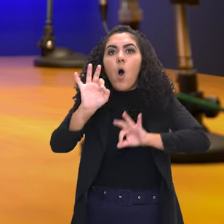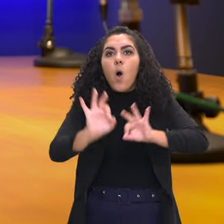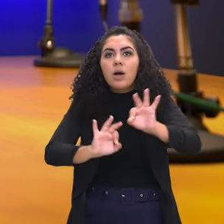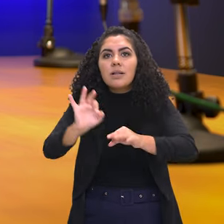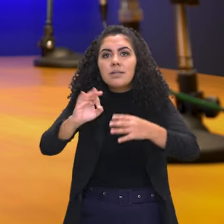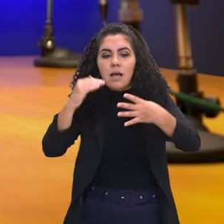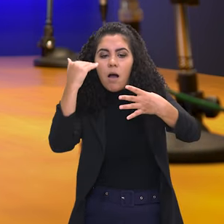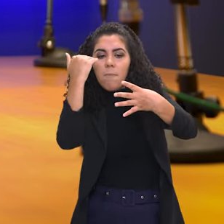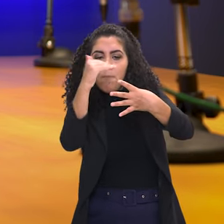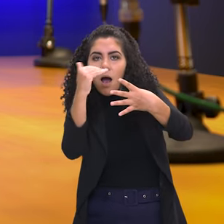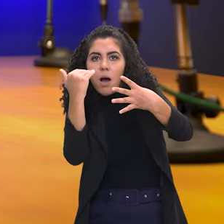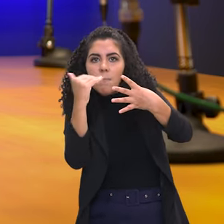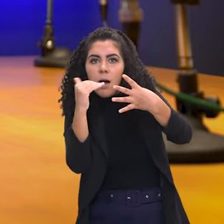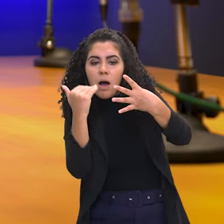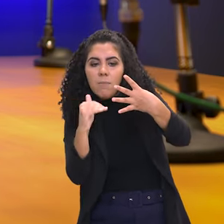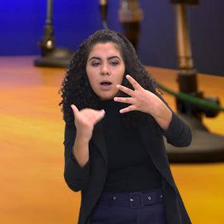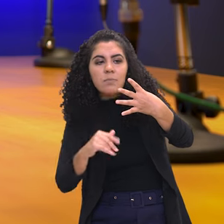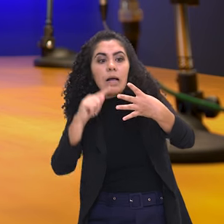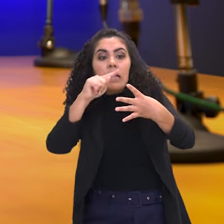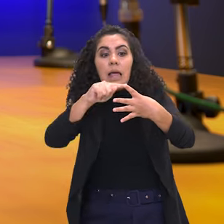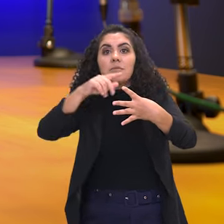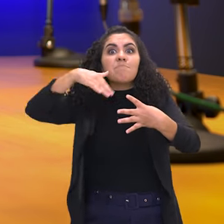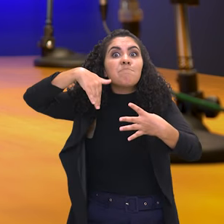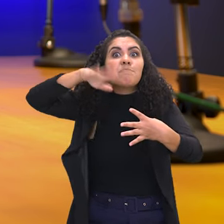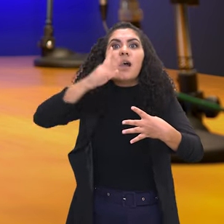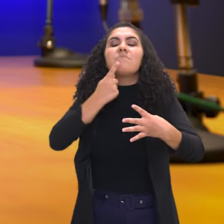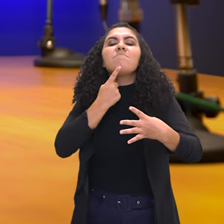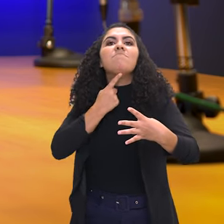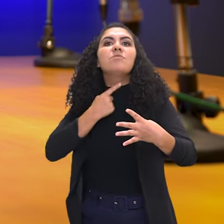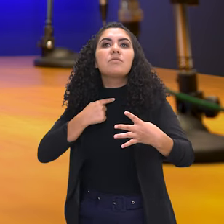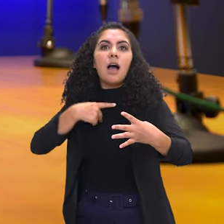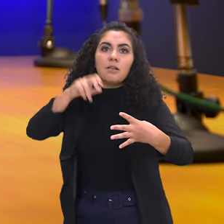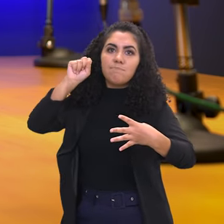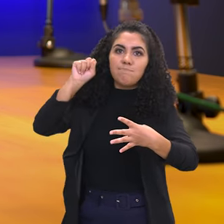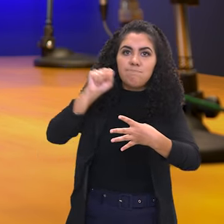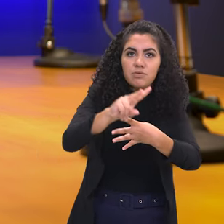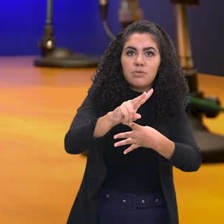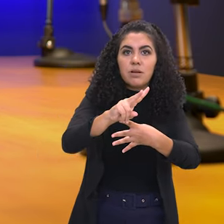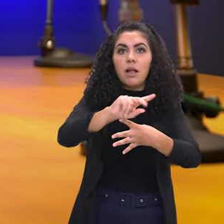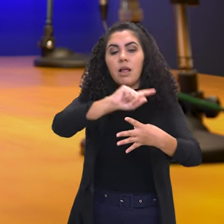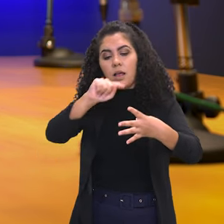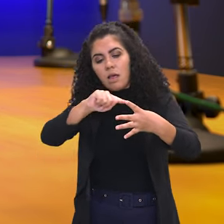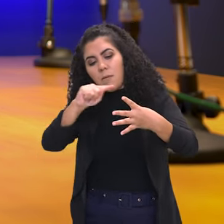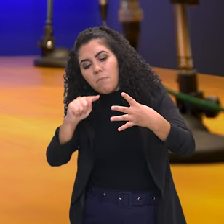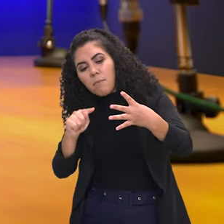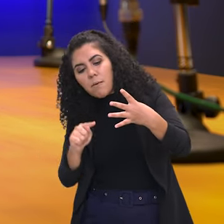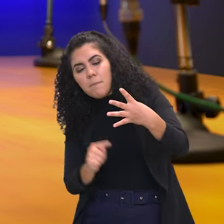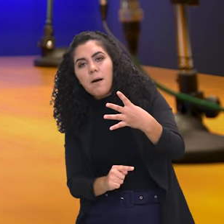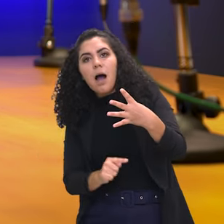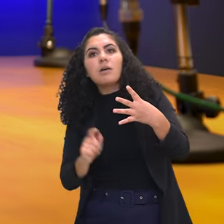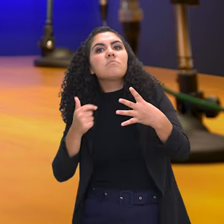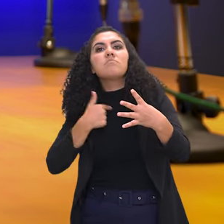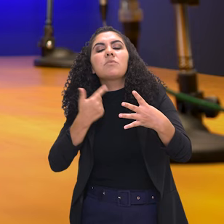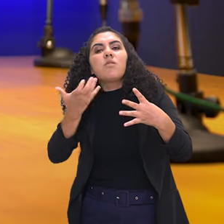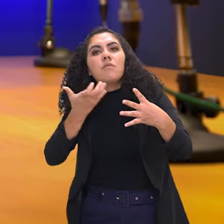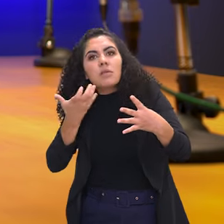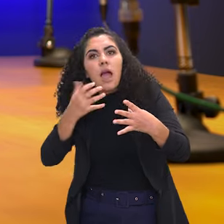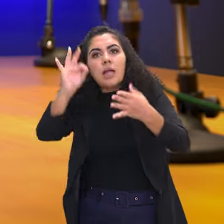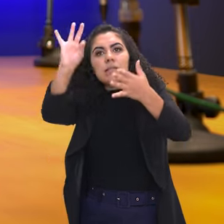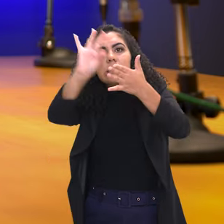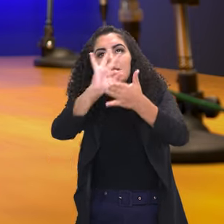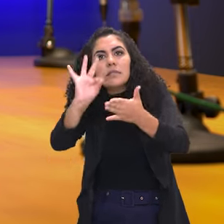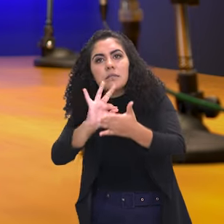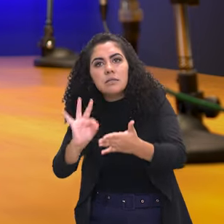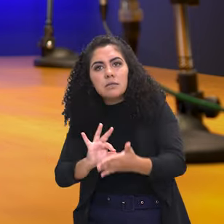preferência, daquele que eu mais desejo para aquele que eu tenho menos interesse, quais são os cargos em que eu